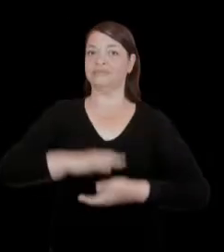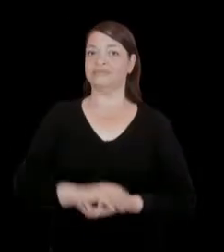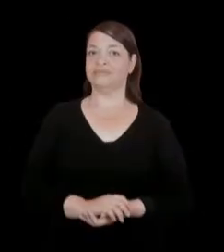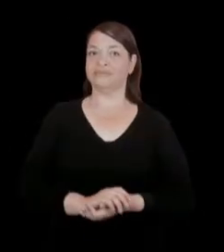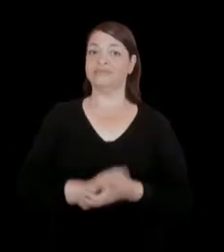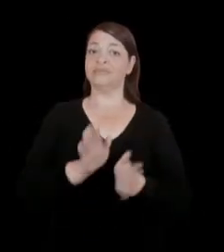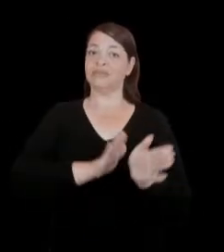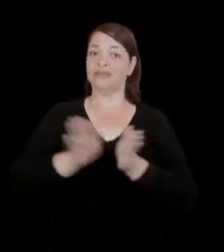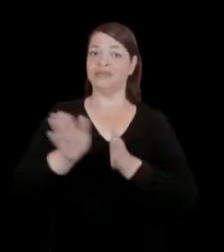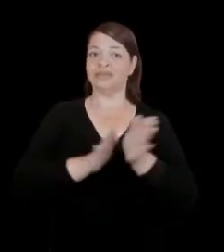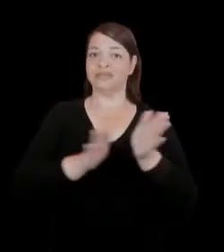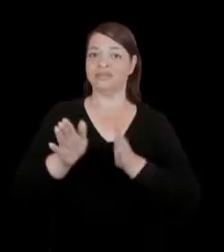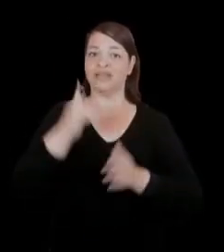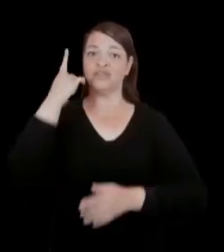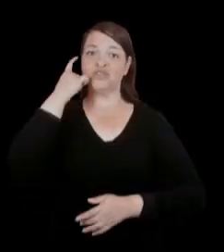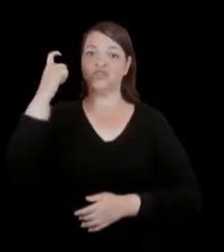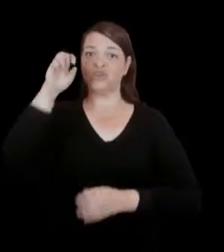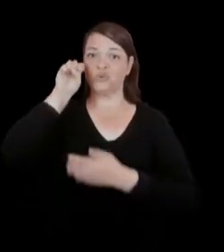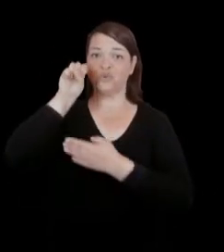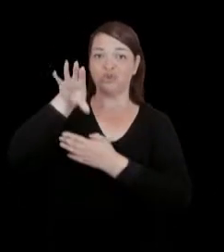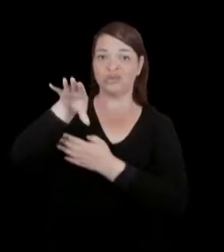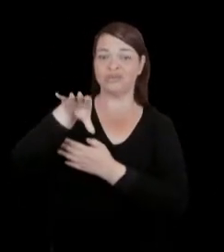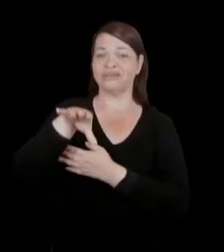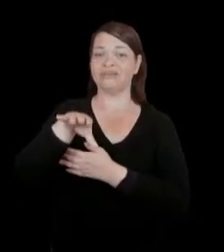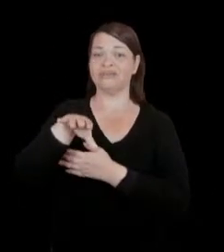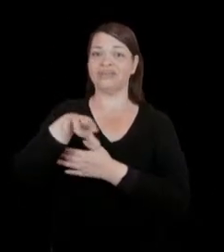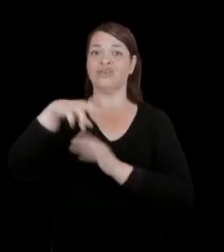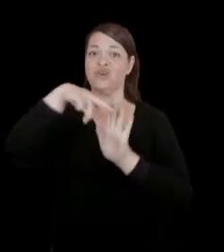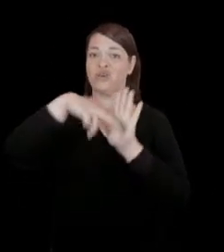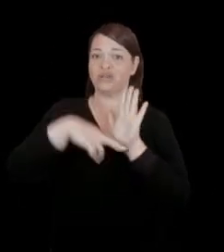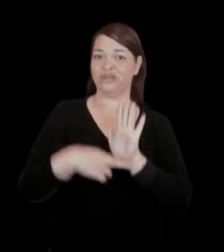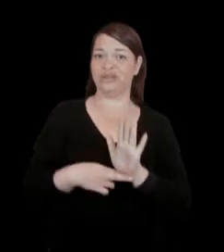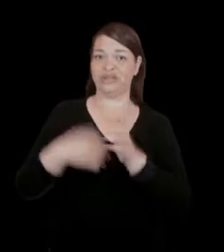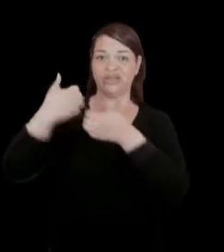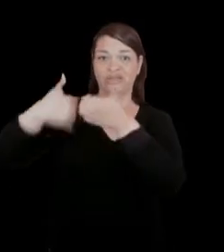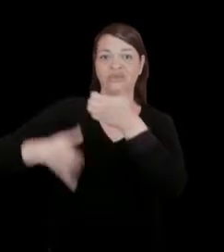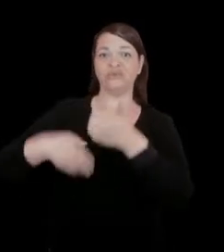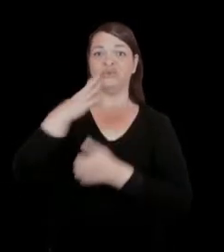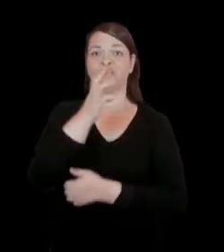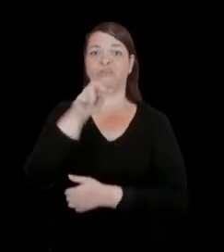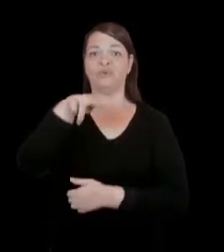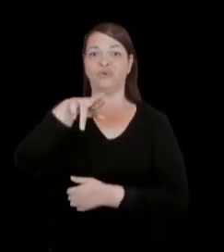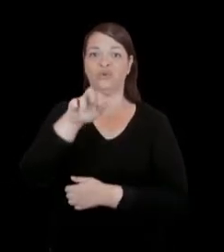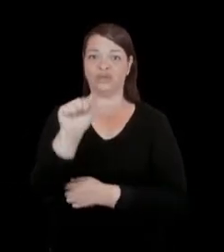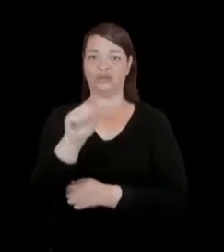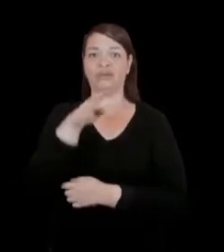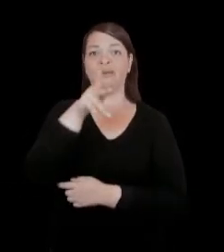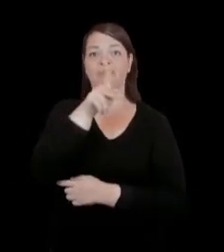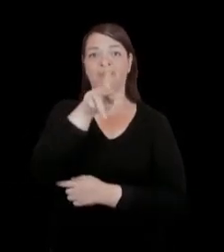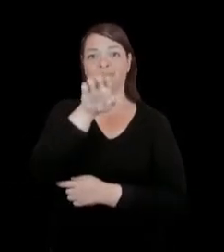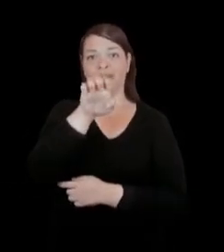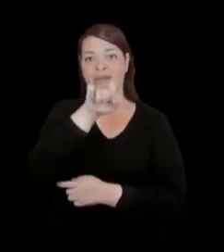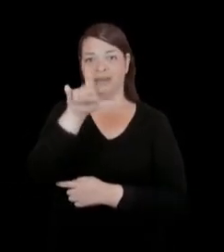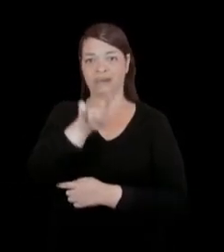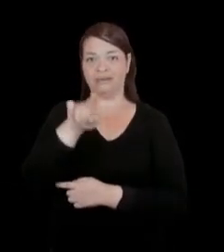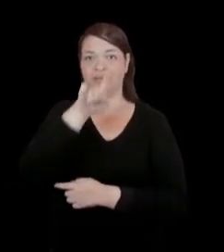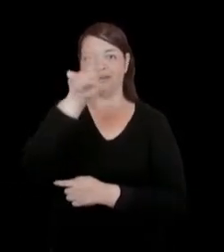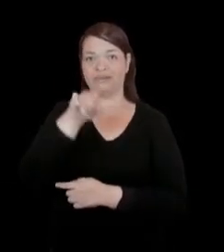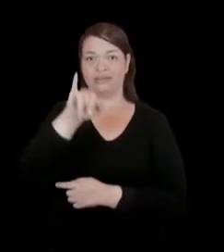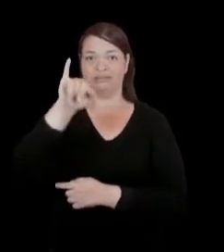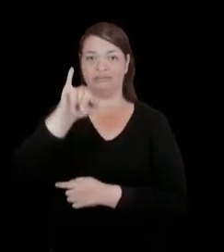da luz. Roteiro de audiodescrição, Bruna Pese. Revisão de roteiro, Mariana Baierle.